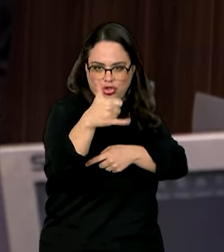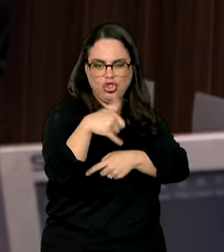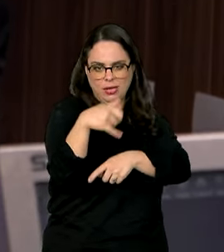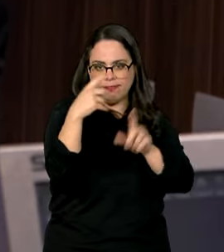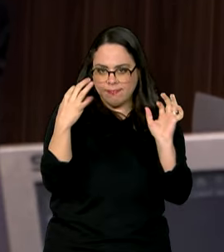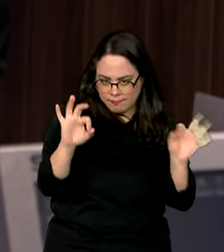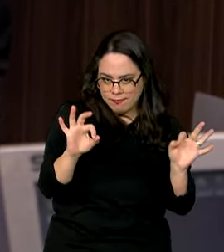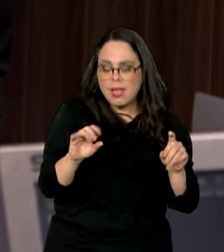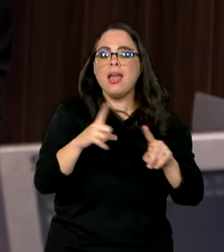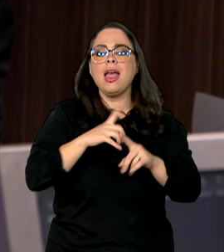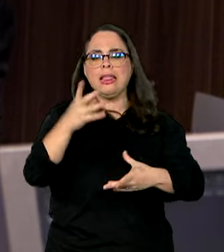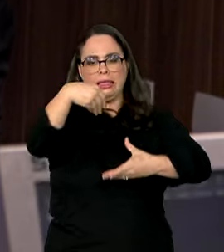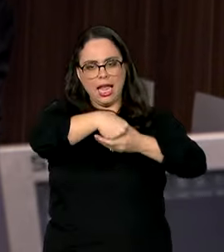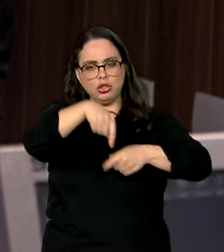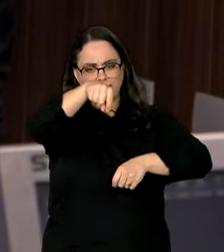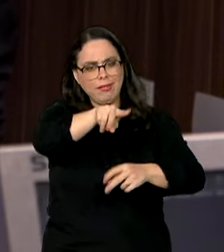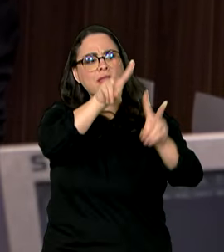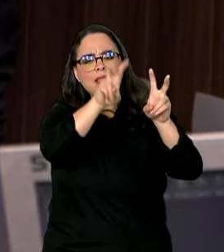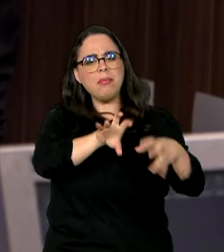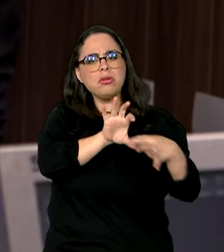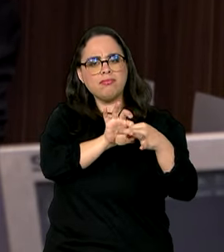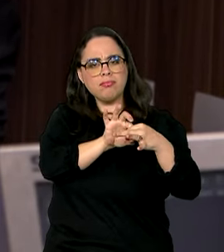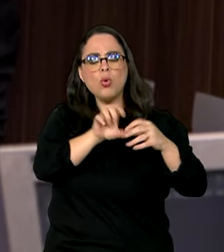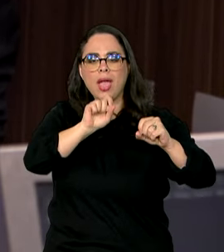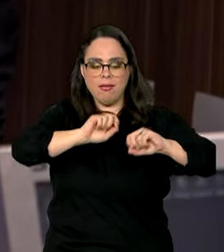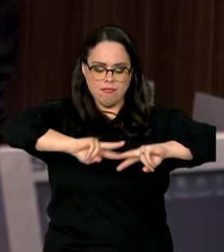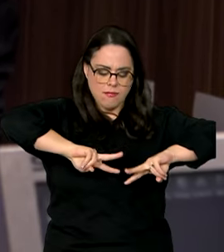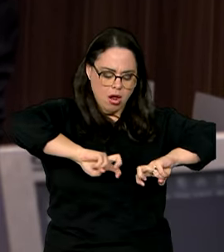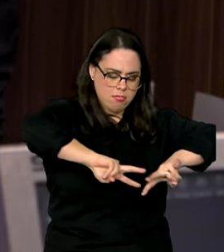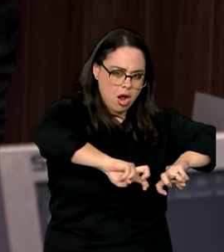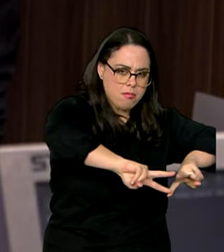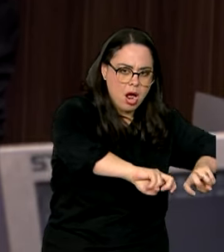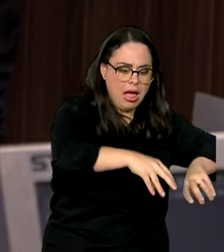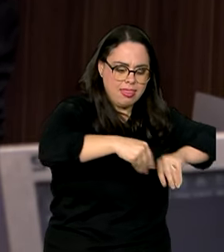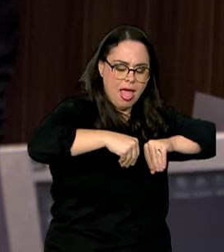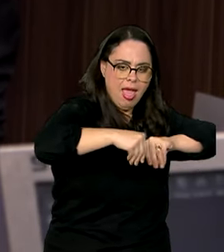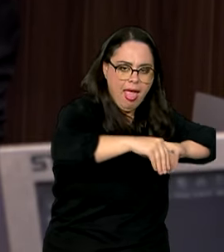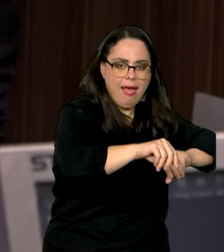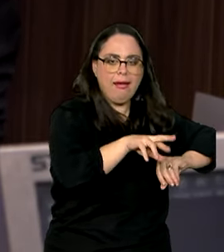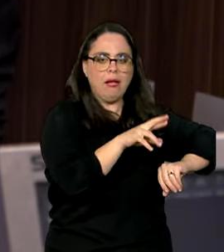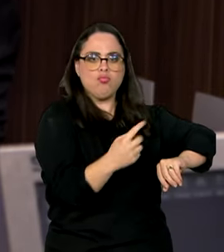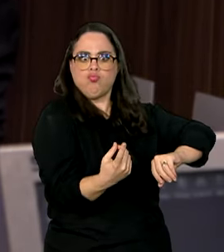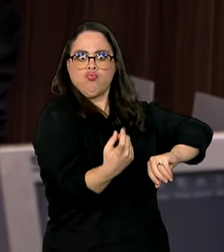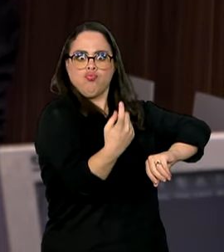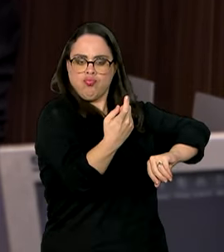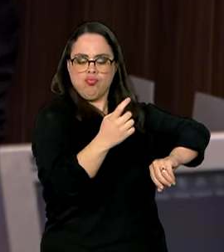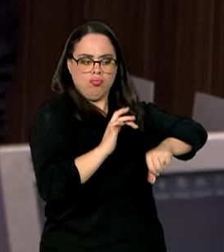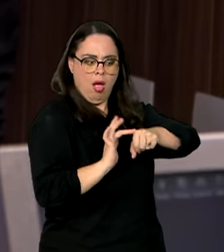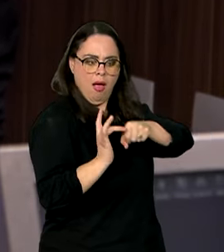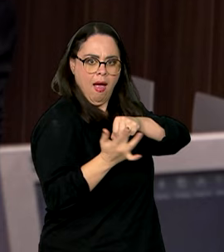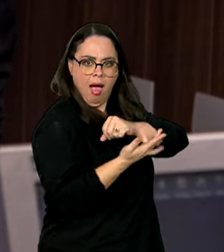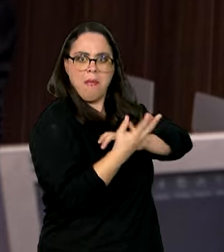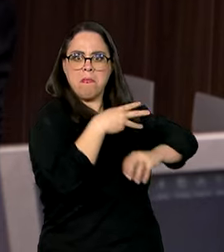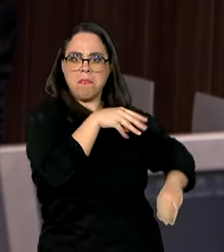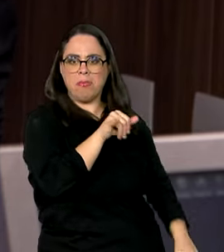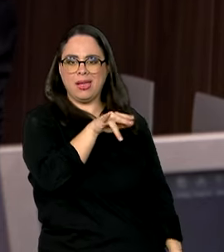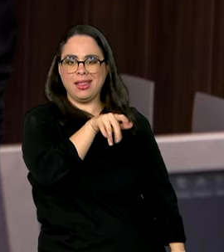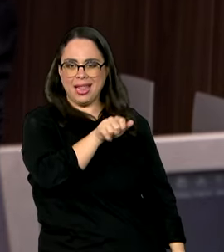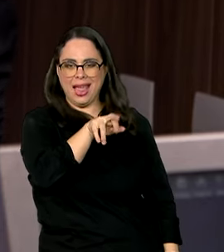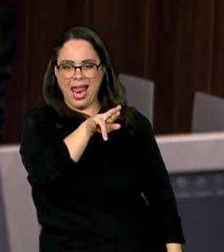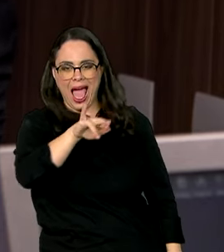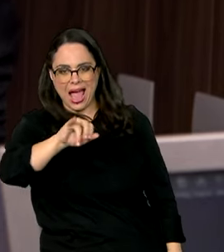seio da transição energética estão o quê? Minerais estratégicos, terras raras, que são os minerais, os elementos que